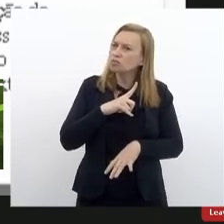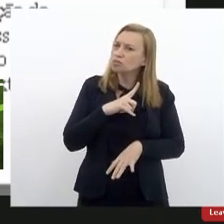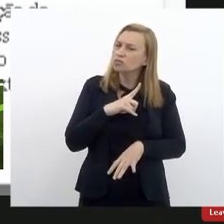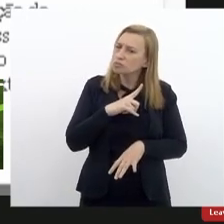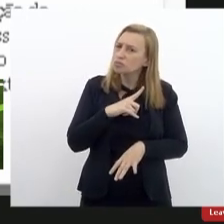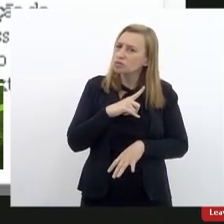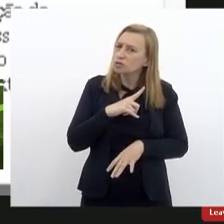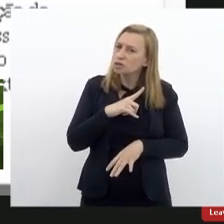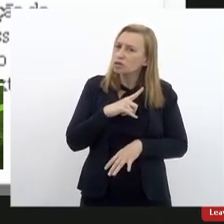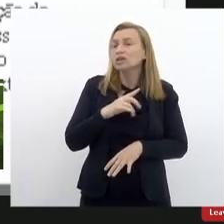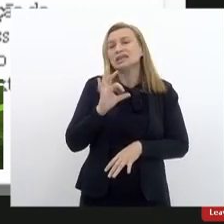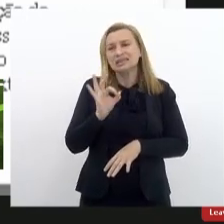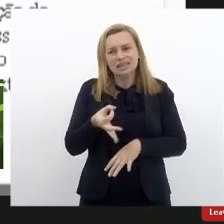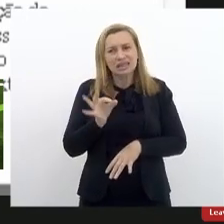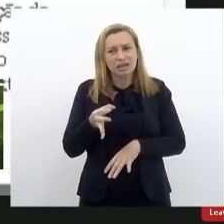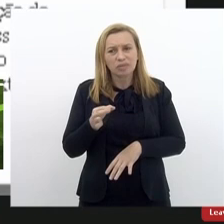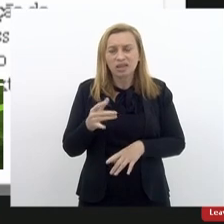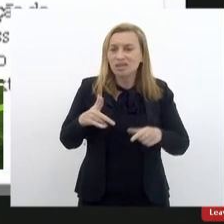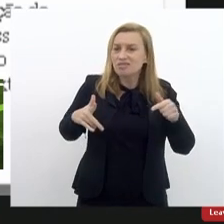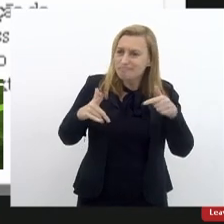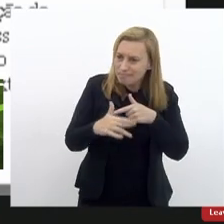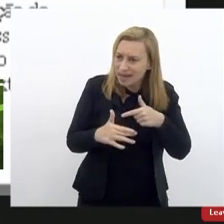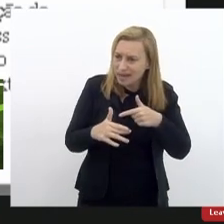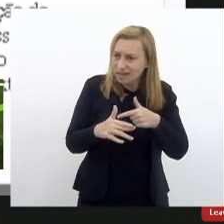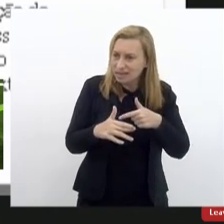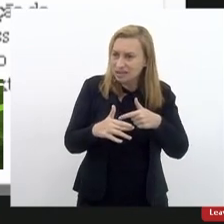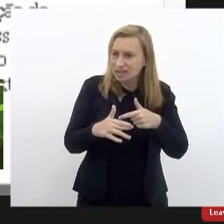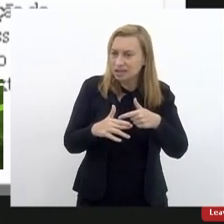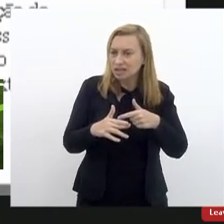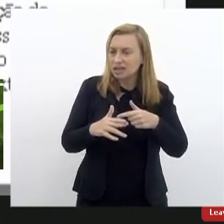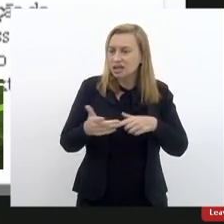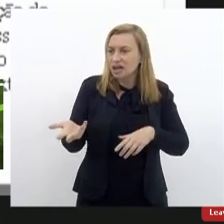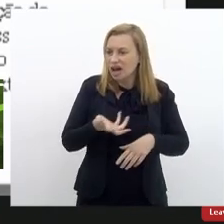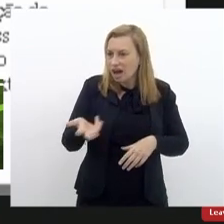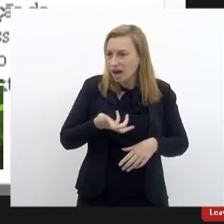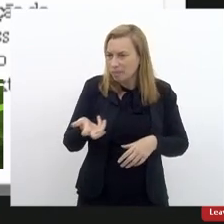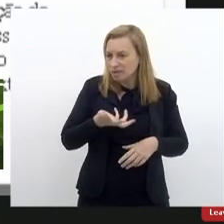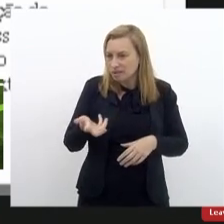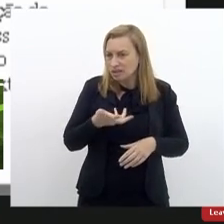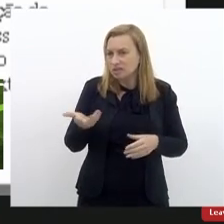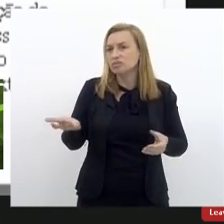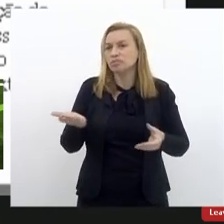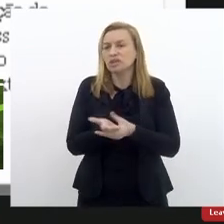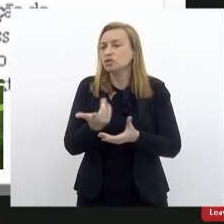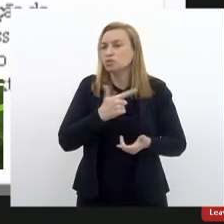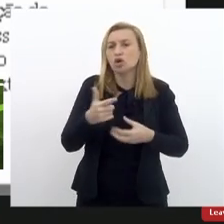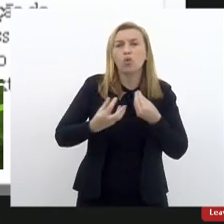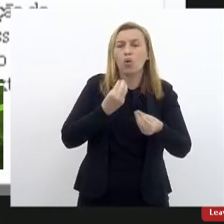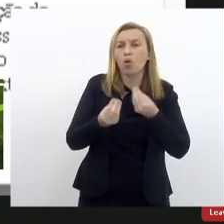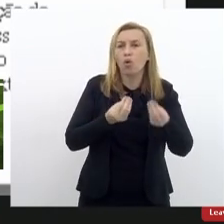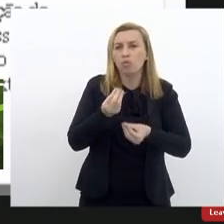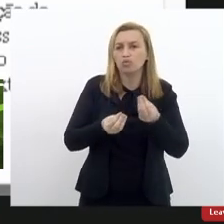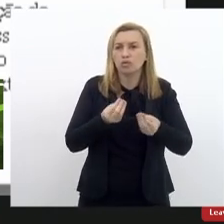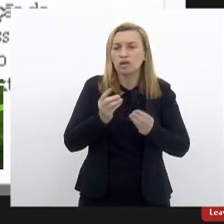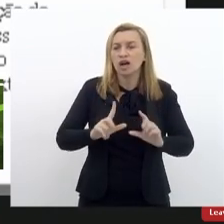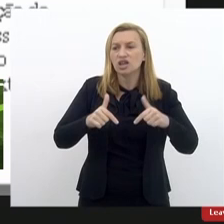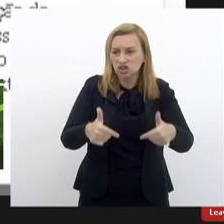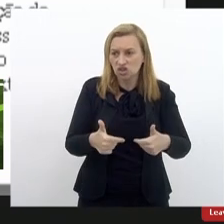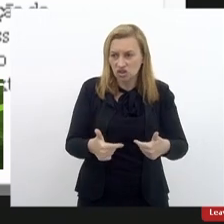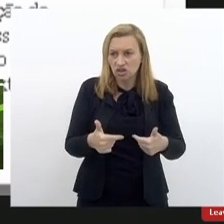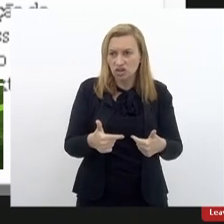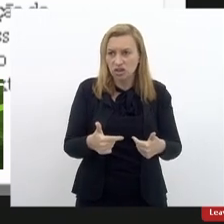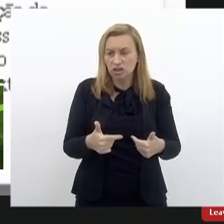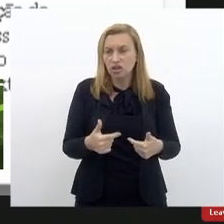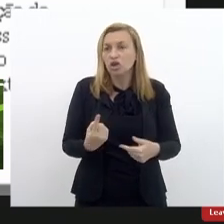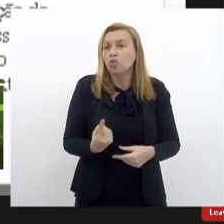o que obviamente impede a digitalização dos processos. A gente não tem como digitalizar os processos físicos tendo uma